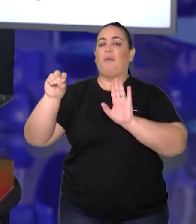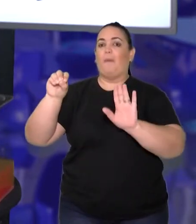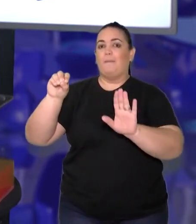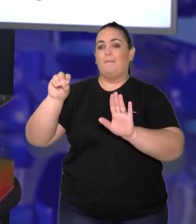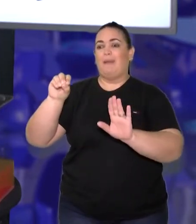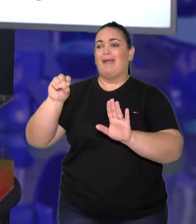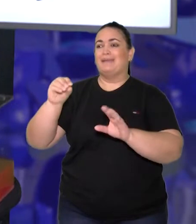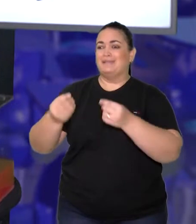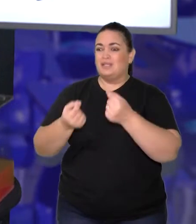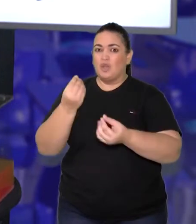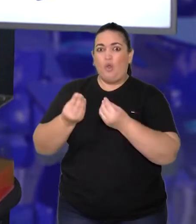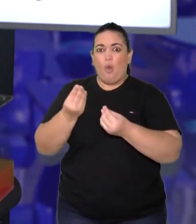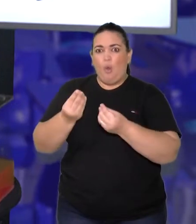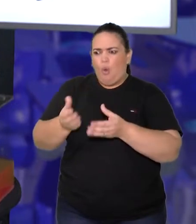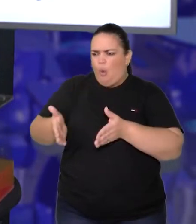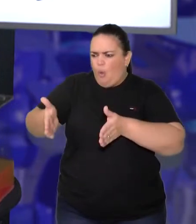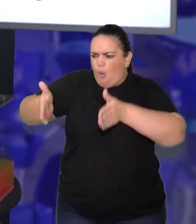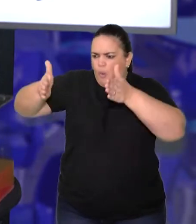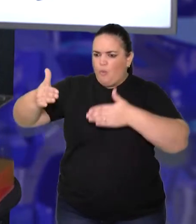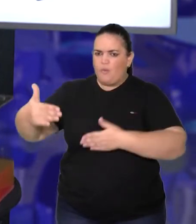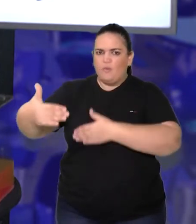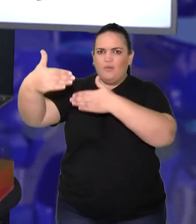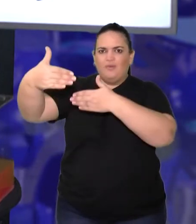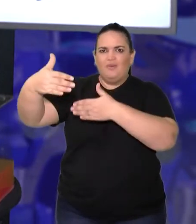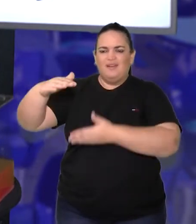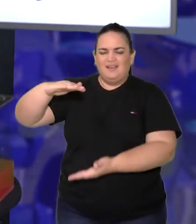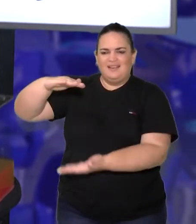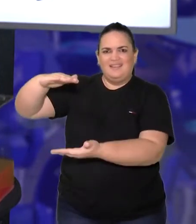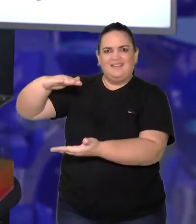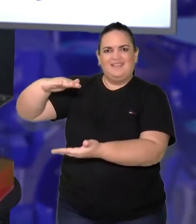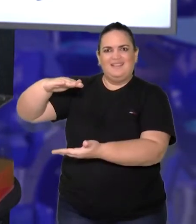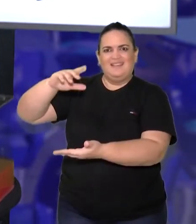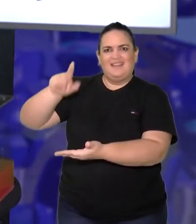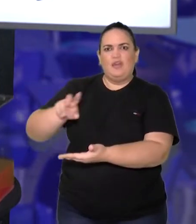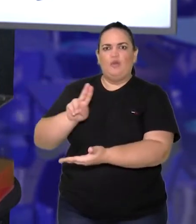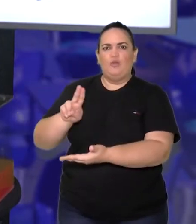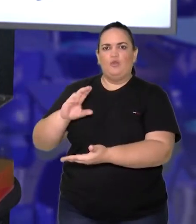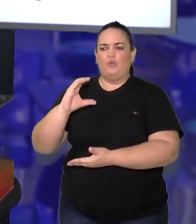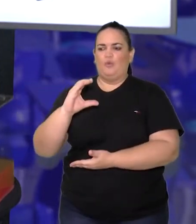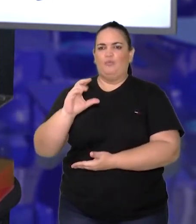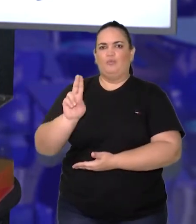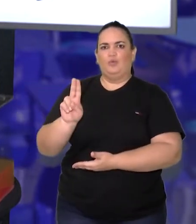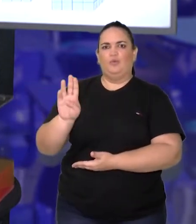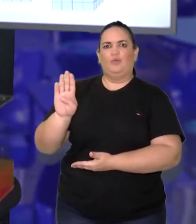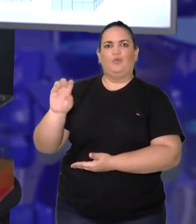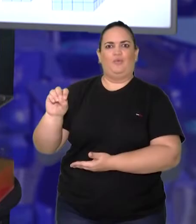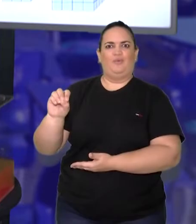geométrica, o ideal é você chamá-la pelo nome padrão que se chama cubo, tá certo?